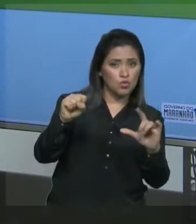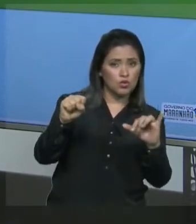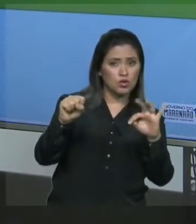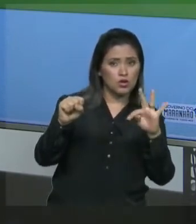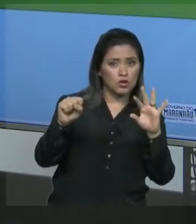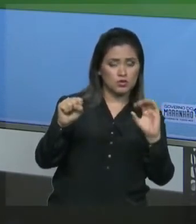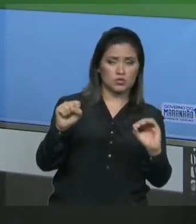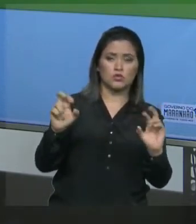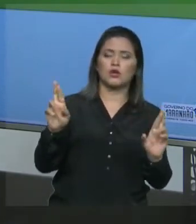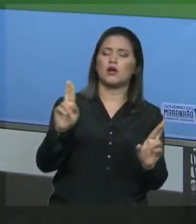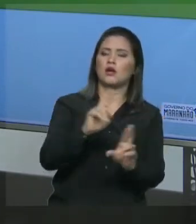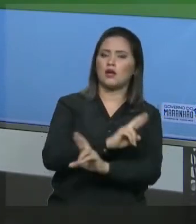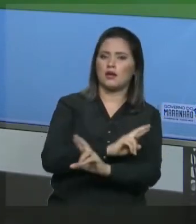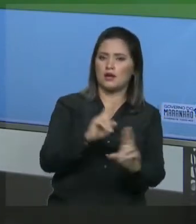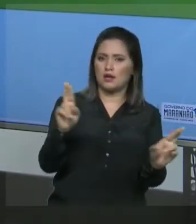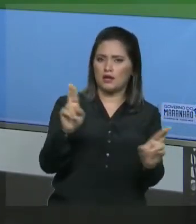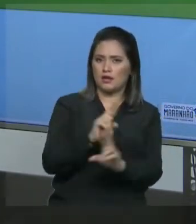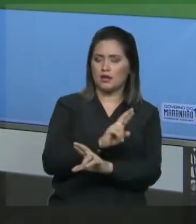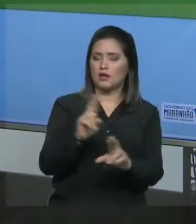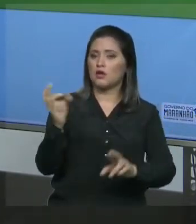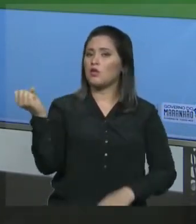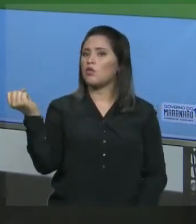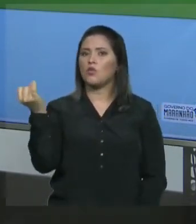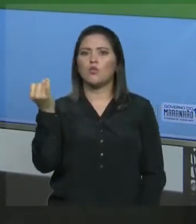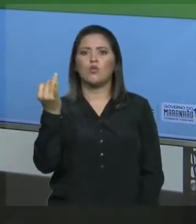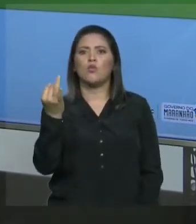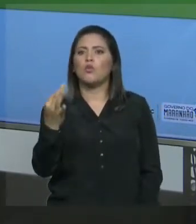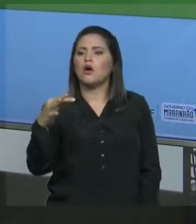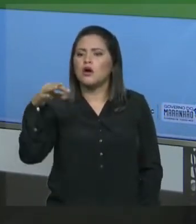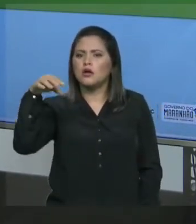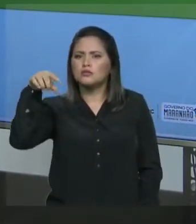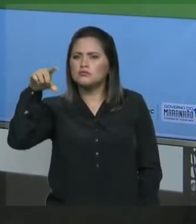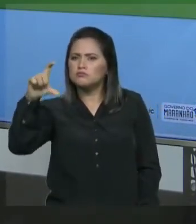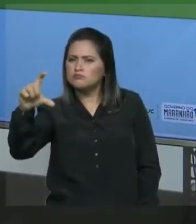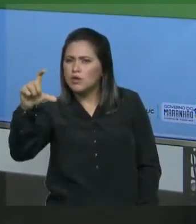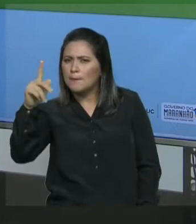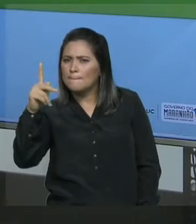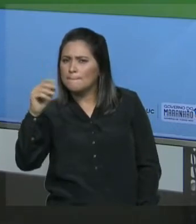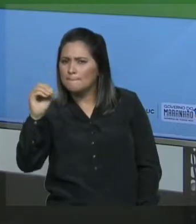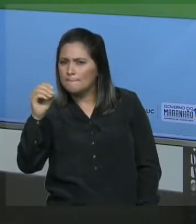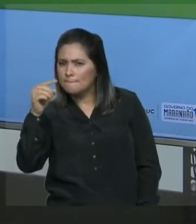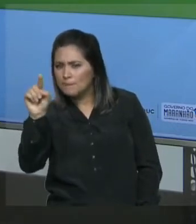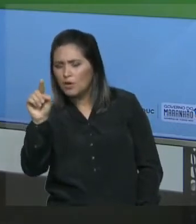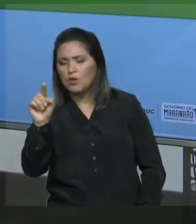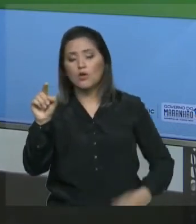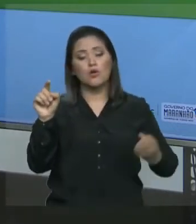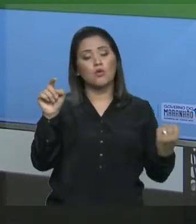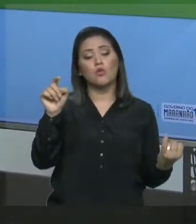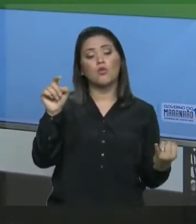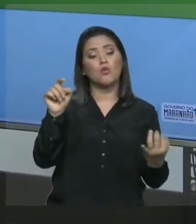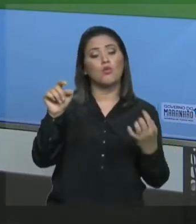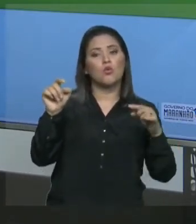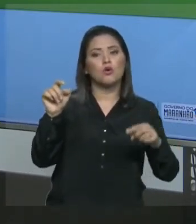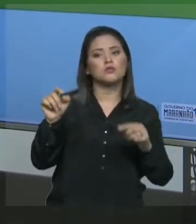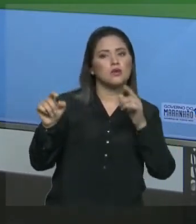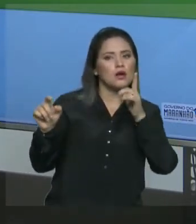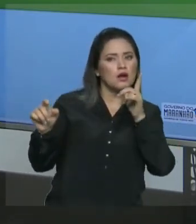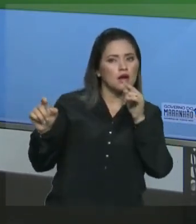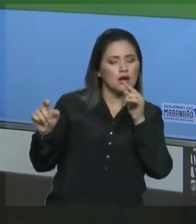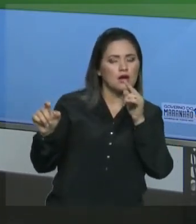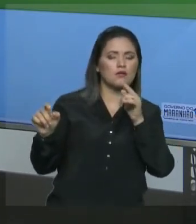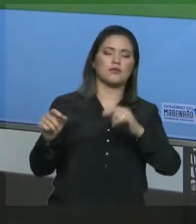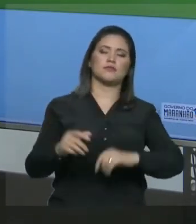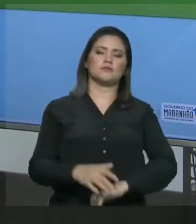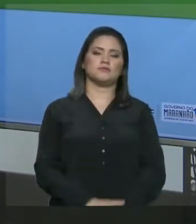estabelecendo uma relação entre a massa do soluto e o volume da solução. Então, essas diversas